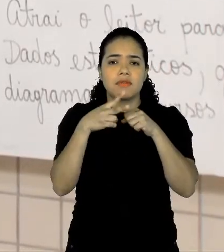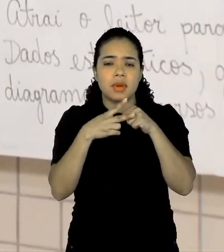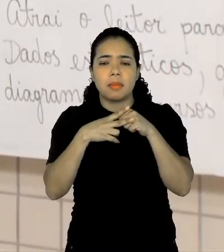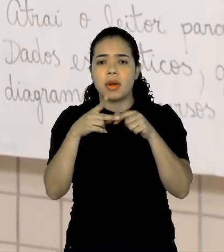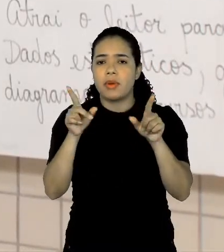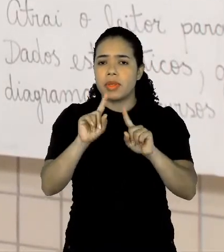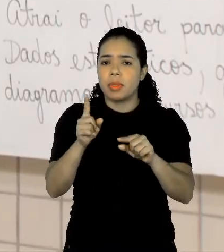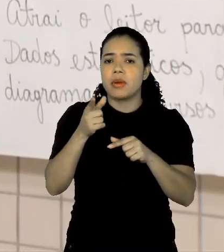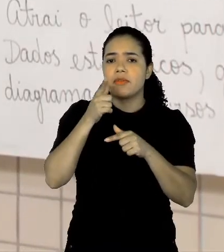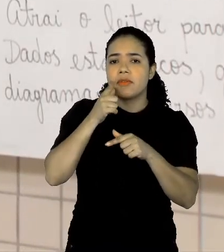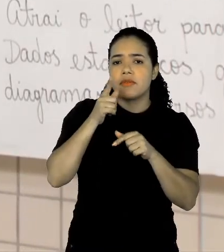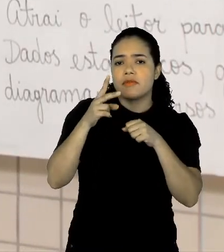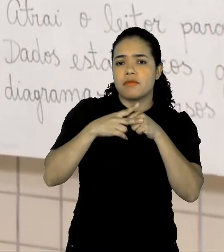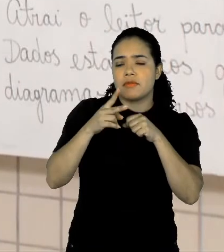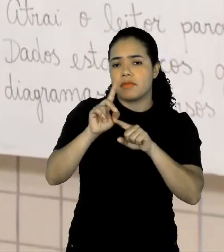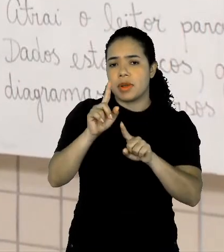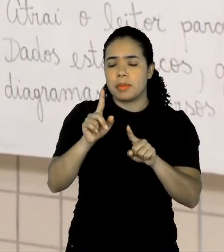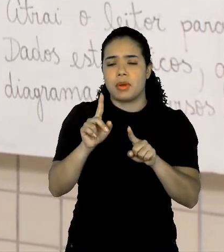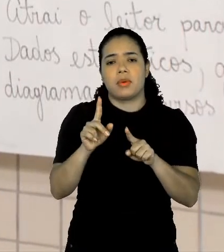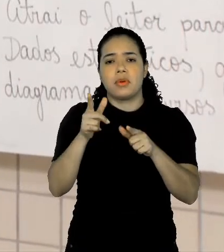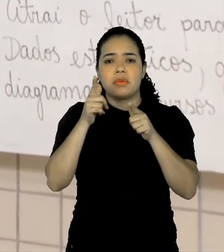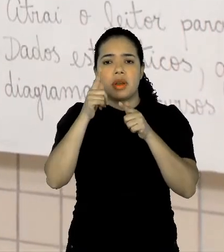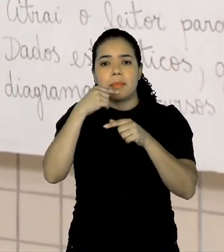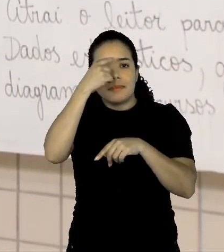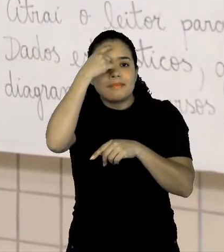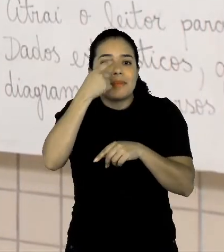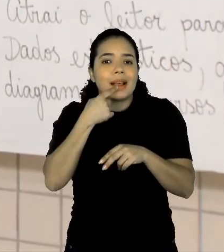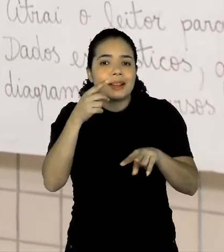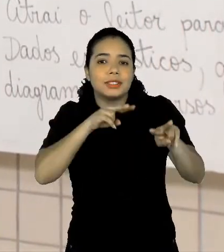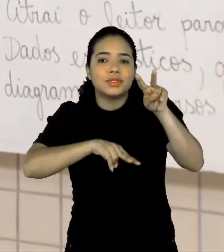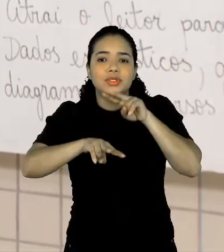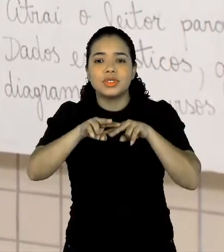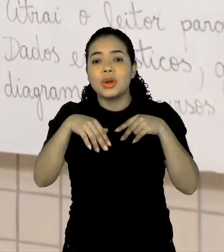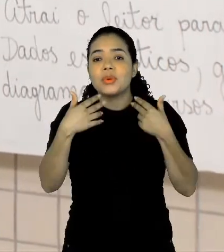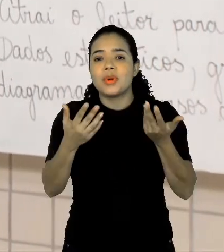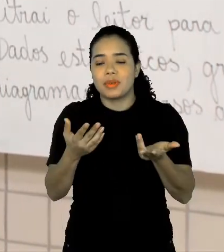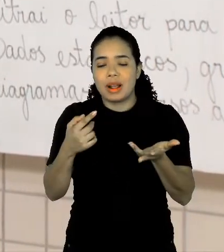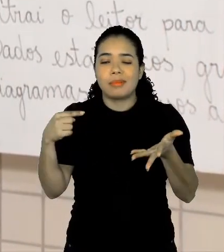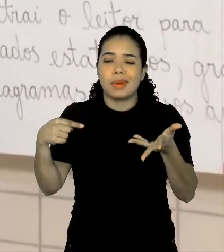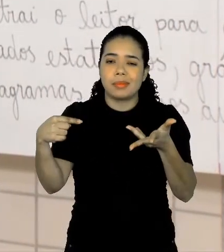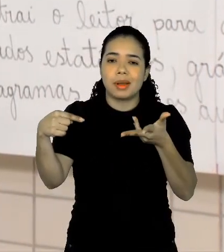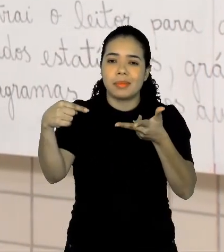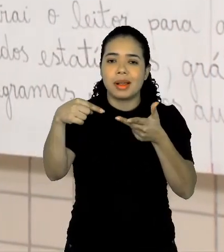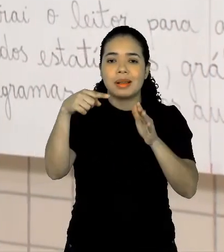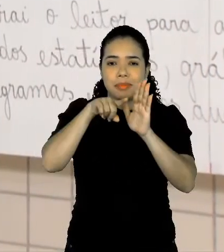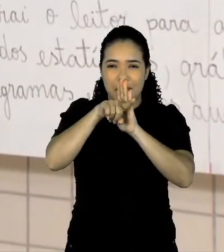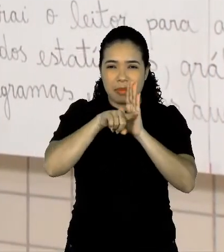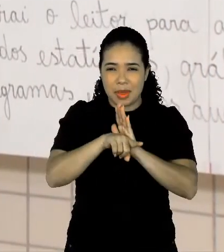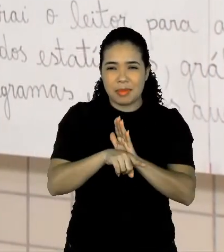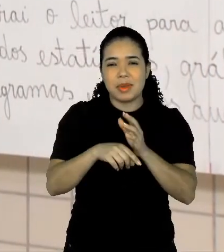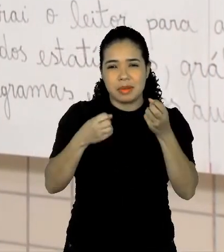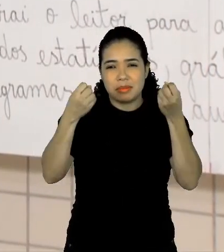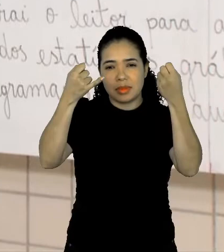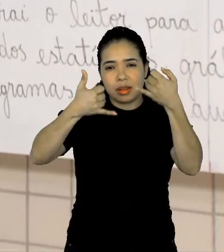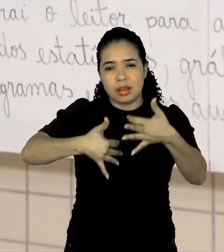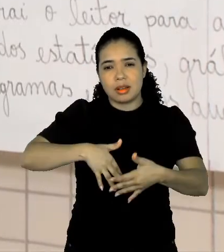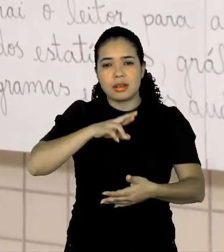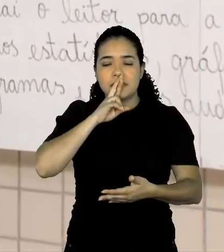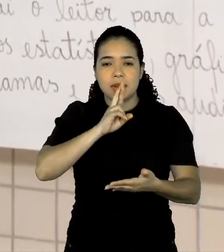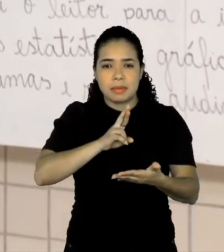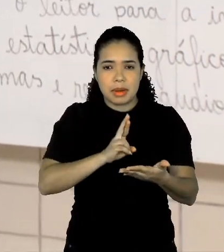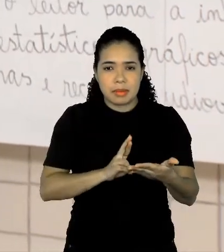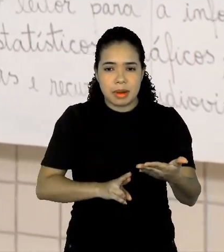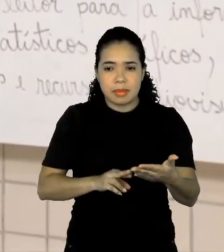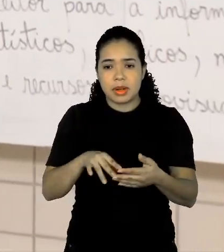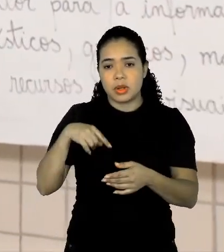responder sobre ele e tem mais algumas, né? De interpretação mesmo do infográfico. Então, pessoal, nessa aula de hoje nós aprendemos sobre